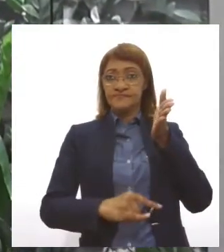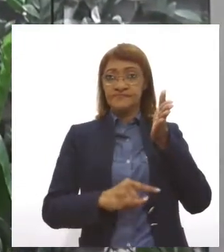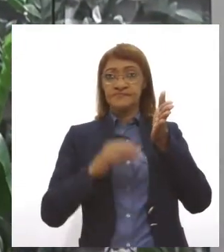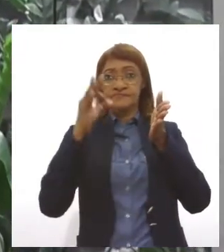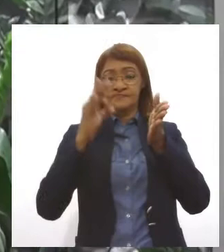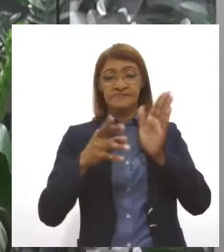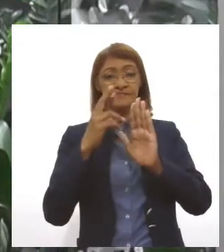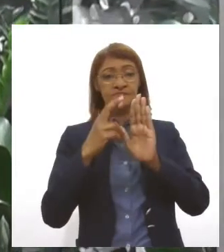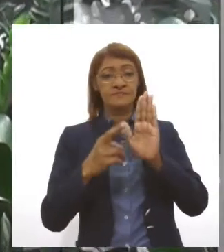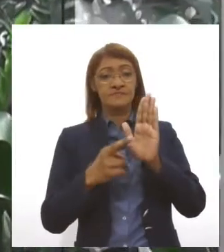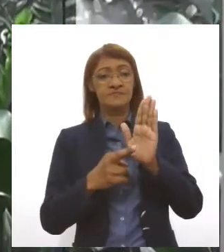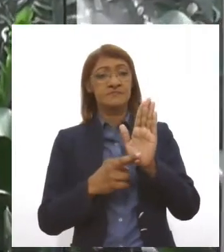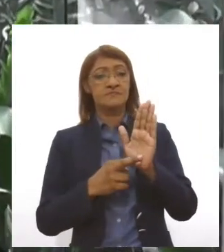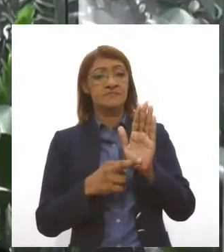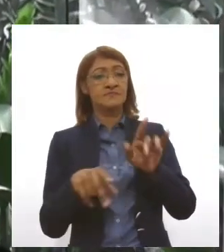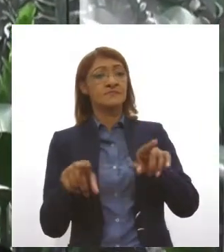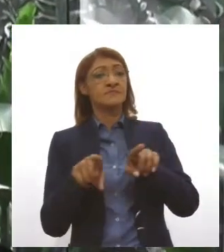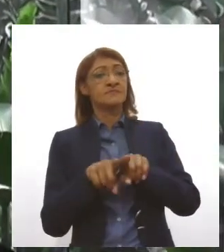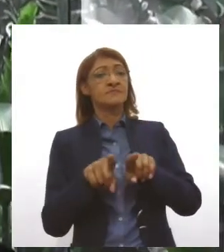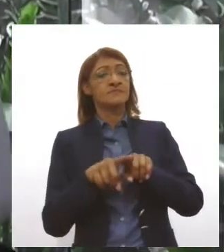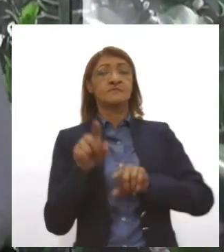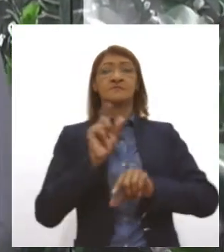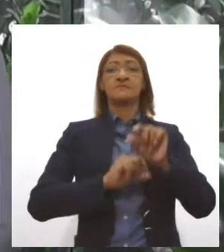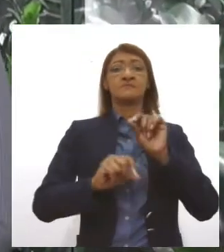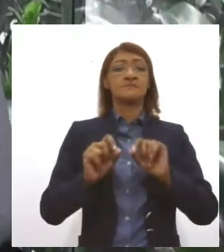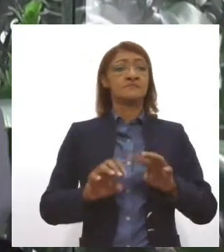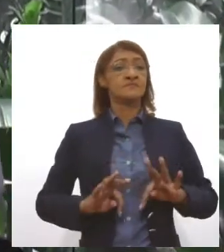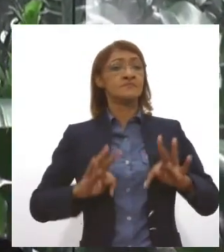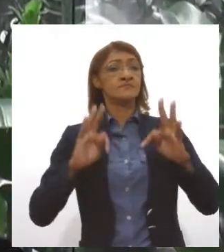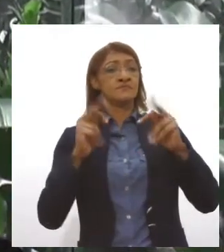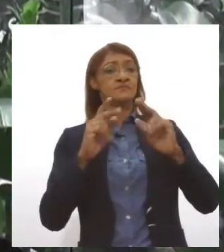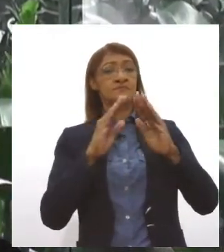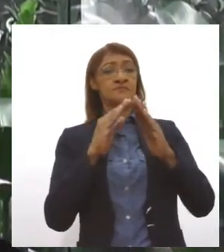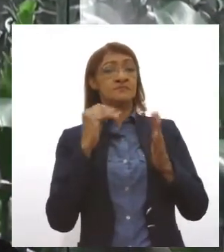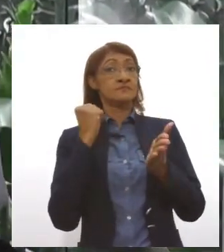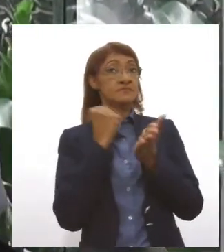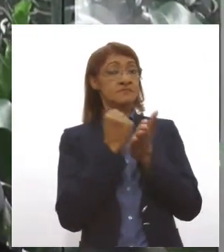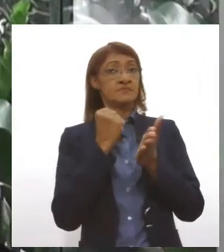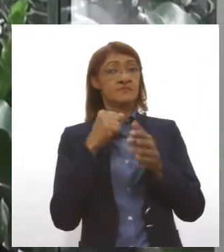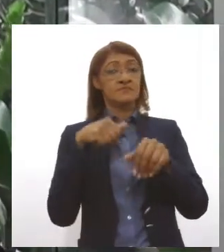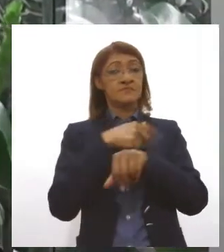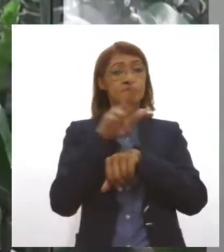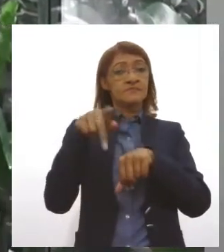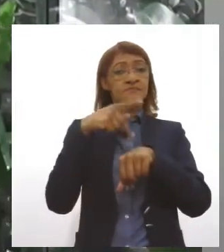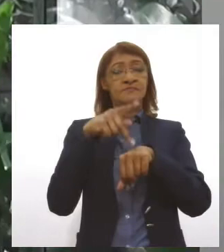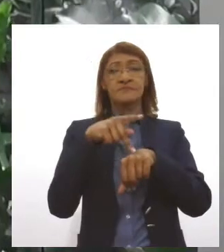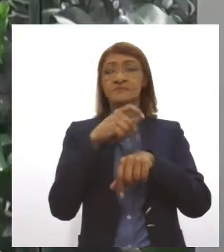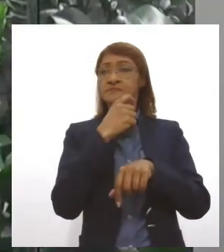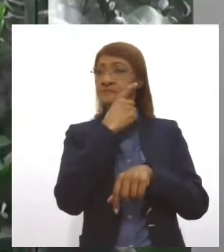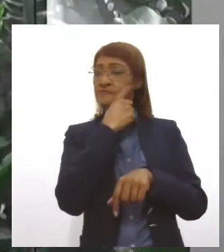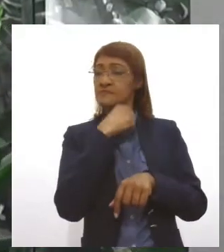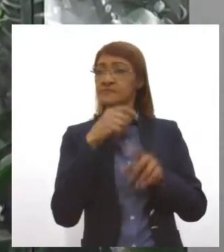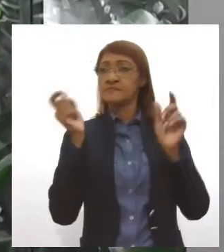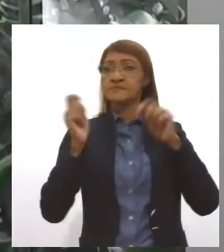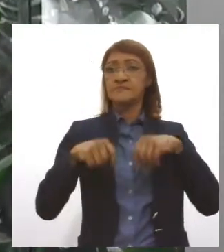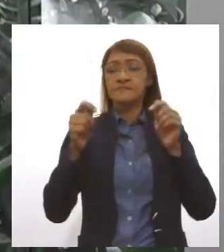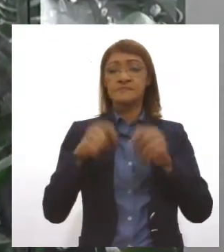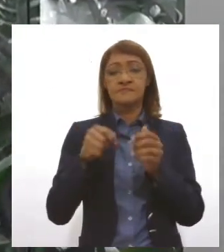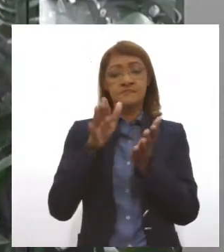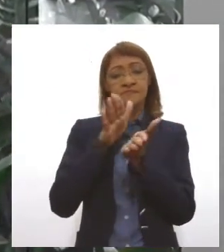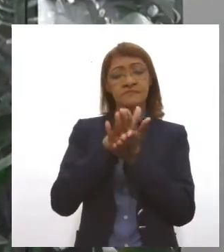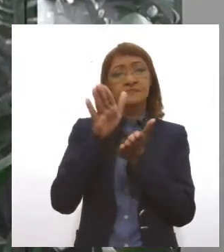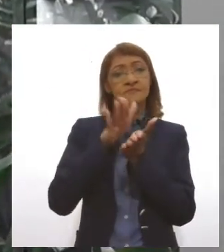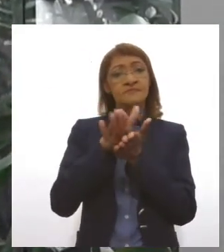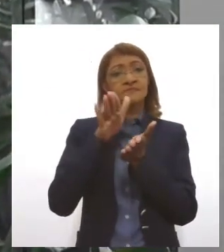esse documento vai estar disponível digitalmente. E qualquer cartório do país que tenha tabelionado, ele pode imprimir, materializar